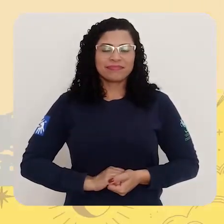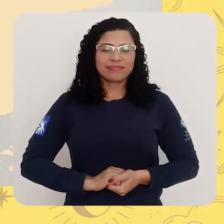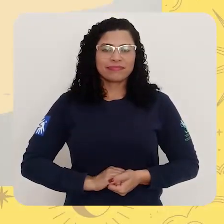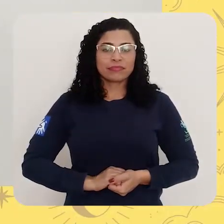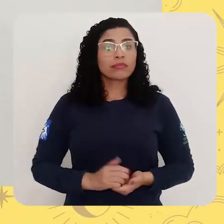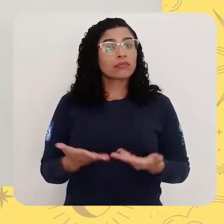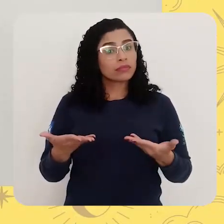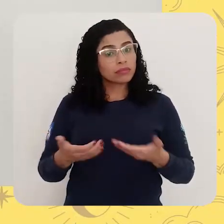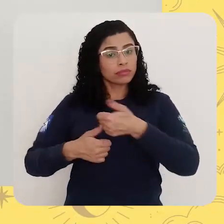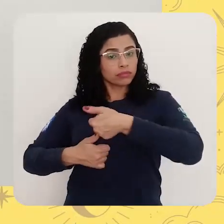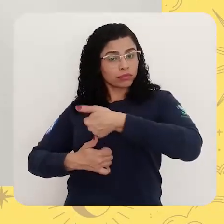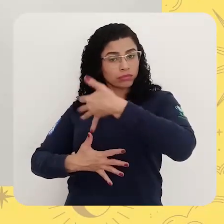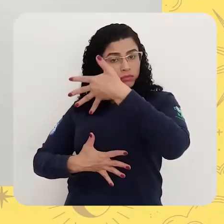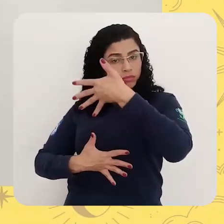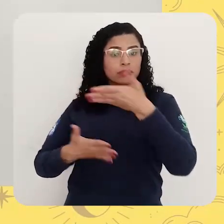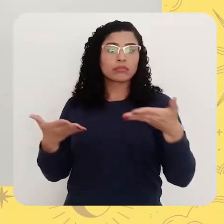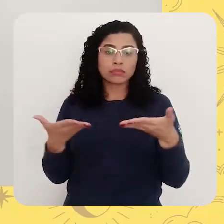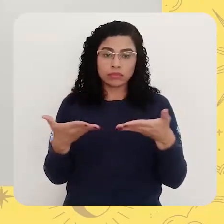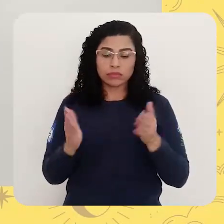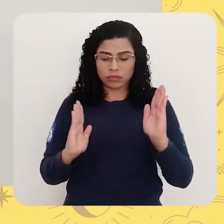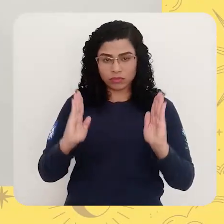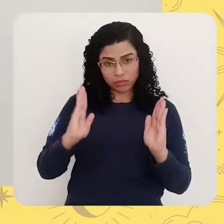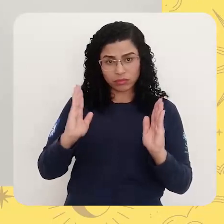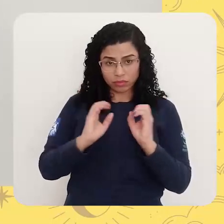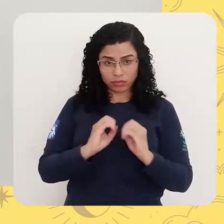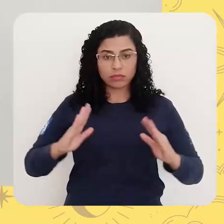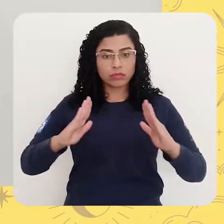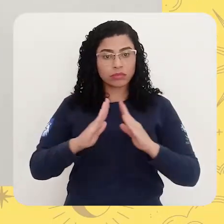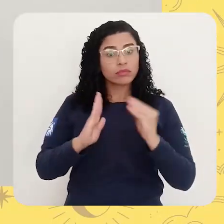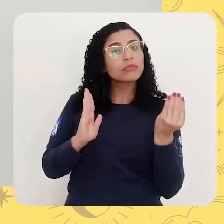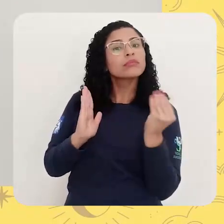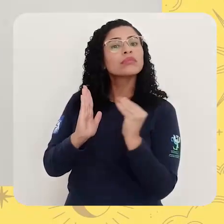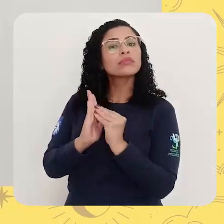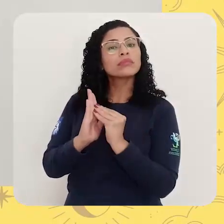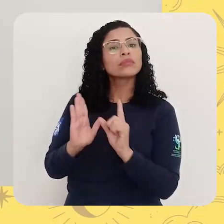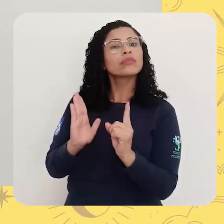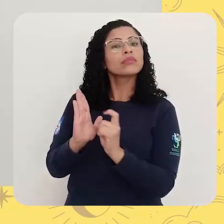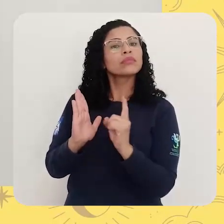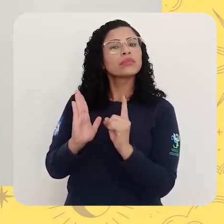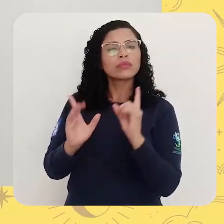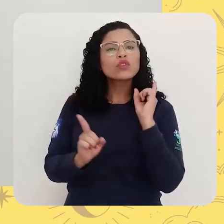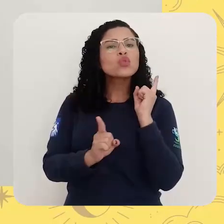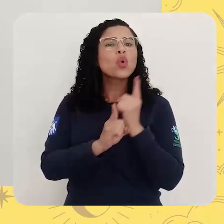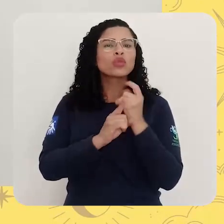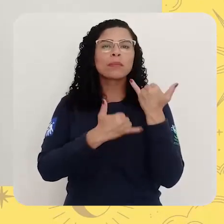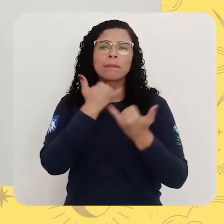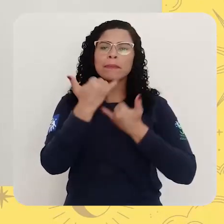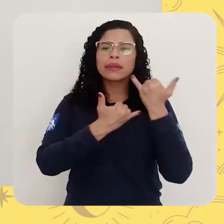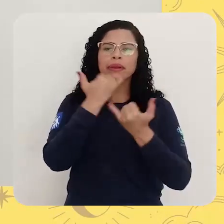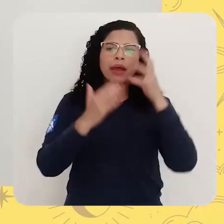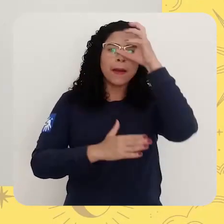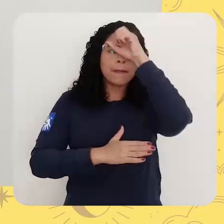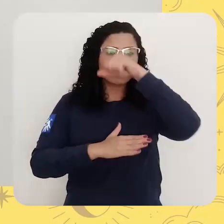Bom, na descrição do nosso programa de hoje, eu vou deixar disponível um link com um encontro do blog. Vai brincando